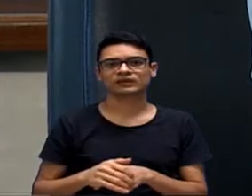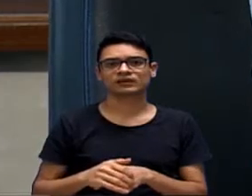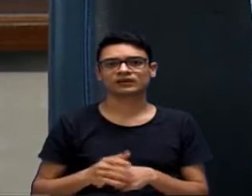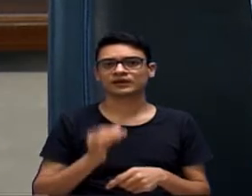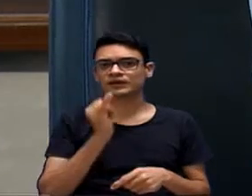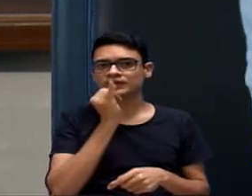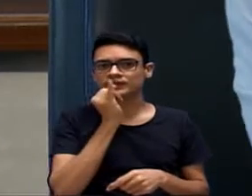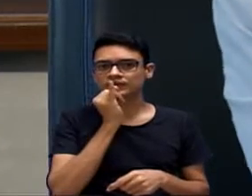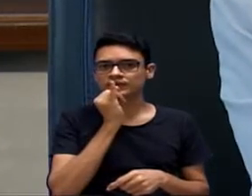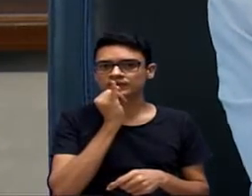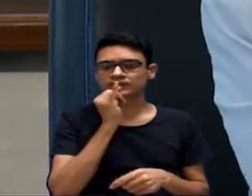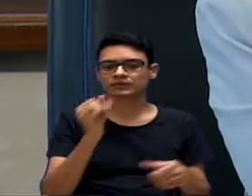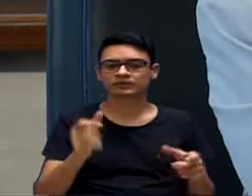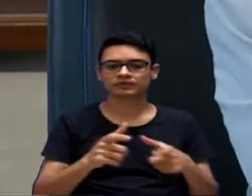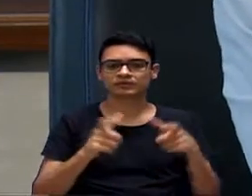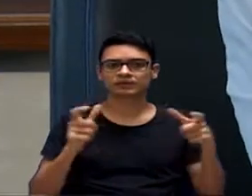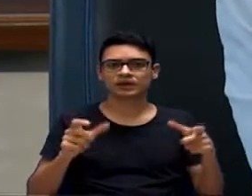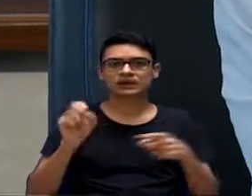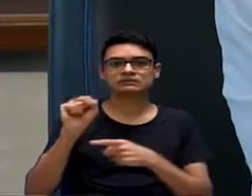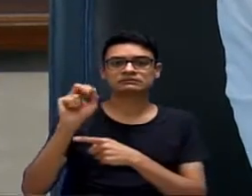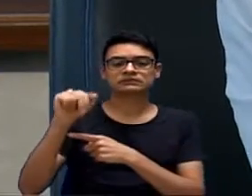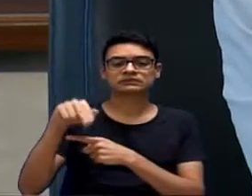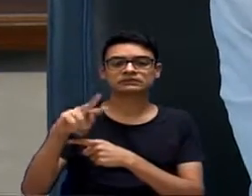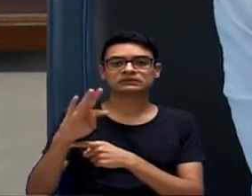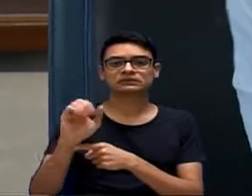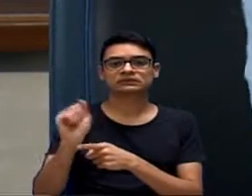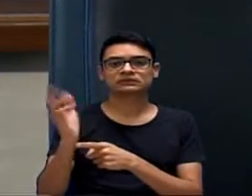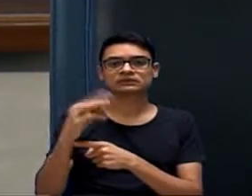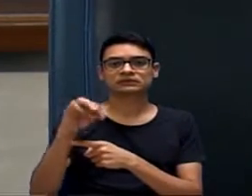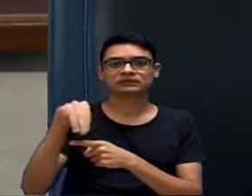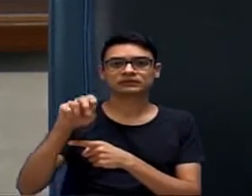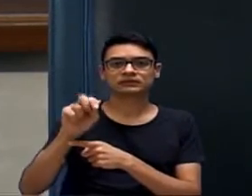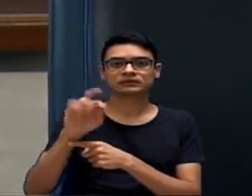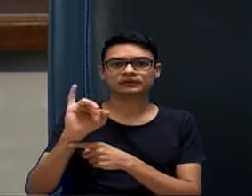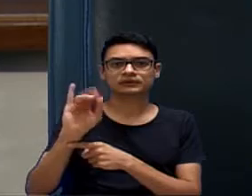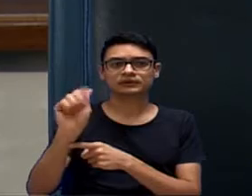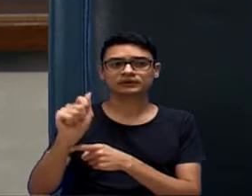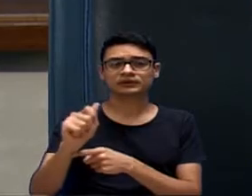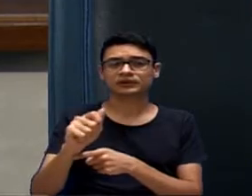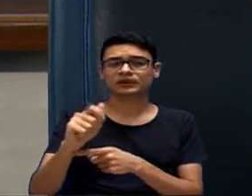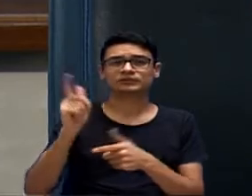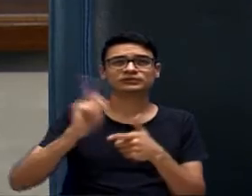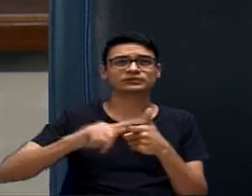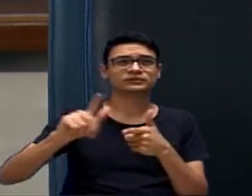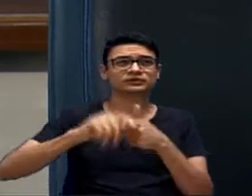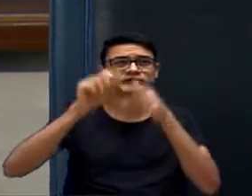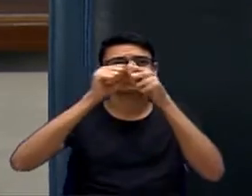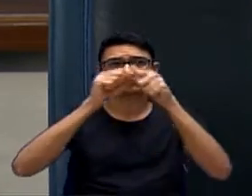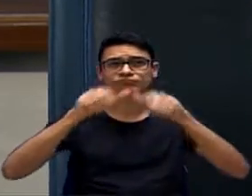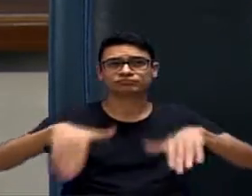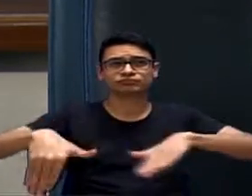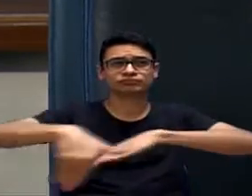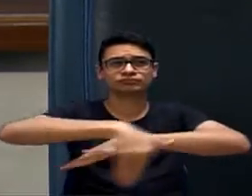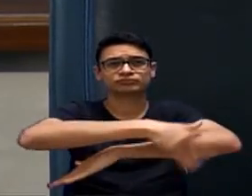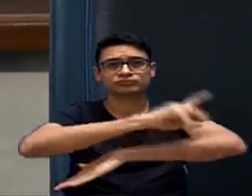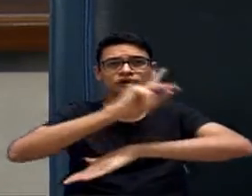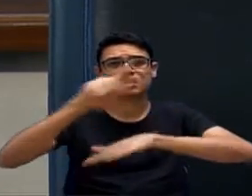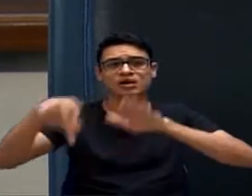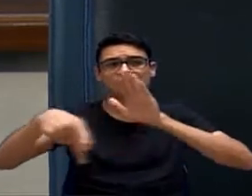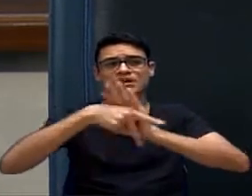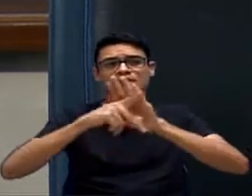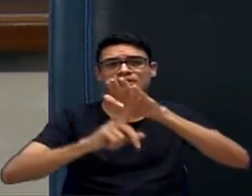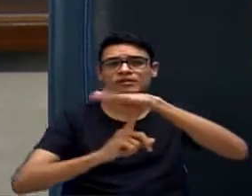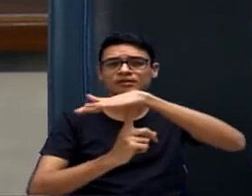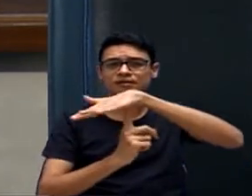aquele imenso empreendimento, num sistema aviário precaríssimo. na Rua Santa Maria, que é a Rua da Feira que a gente fala no